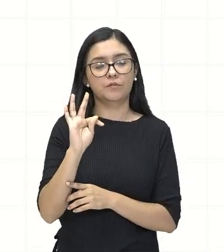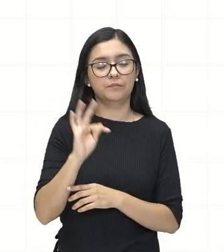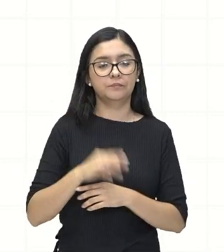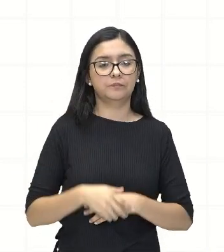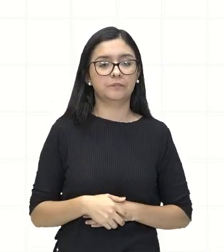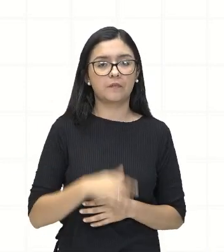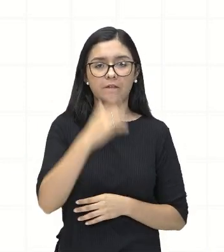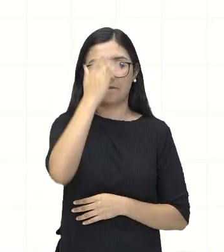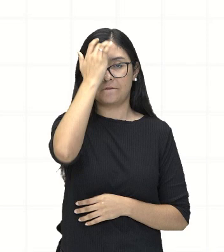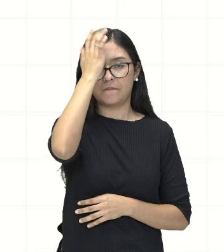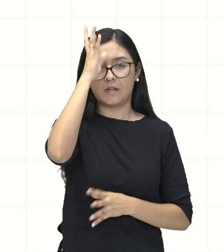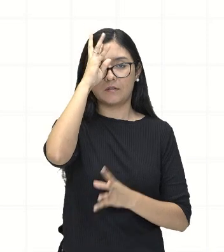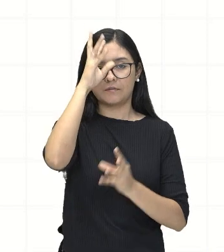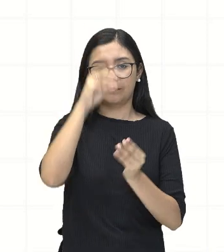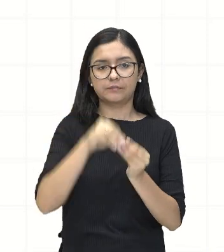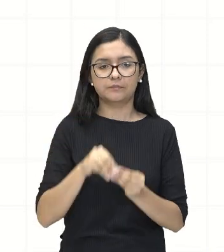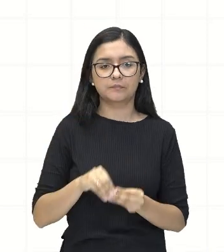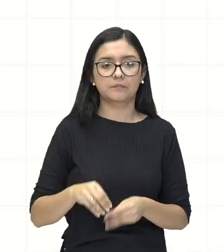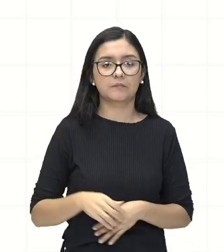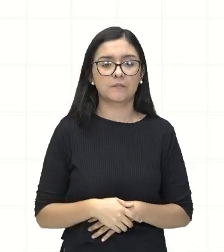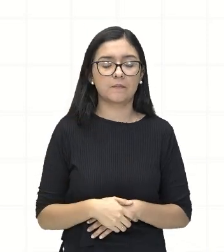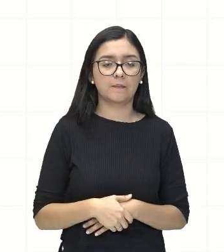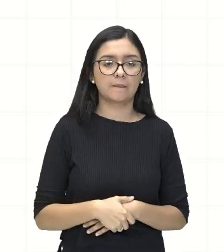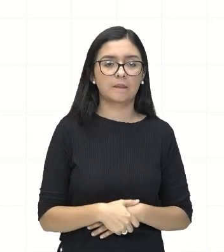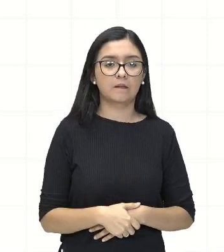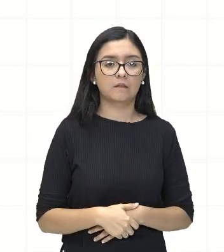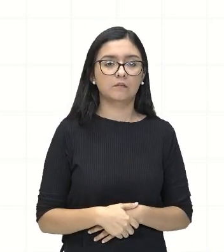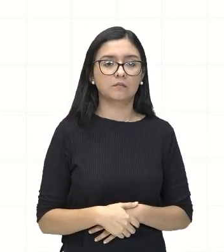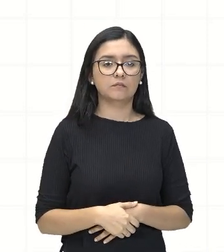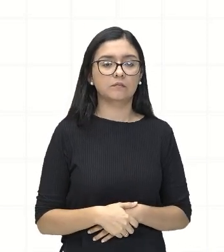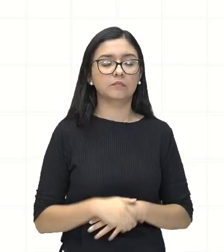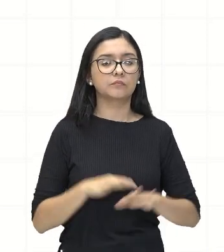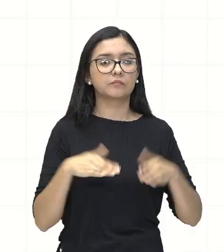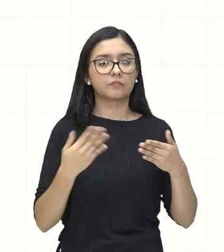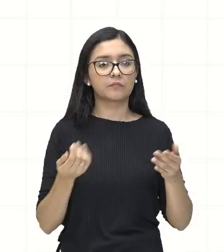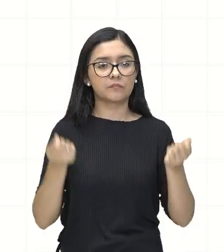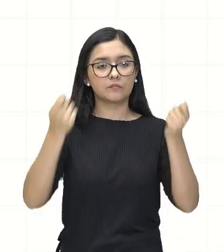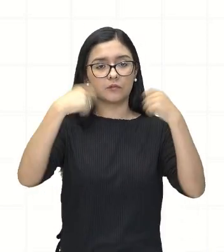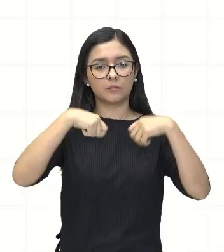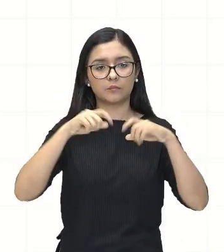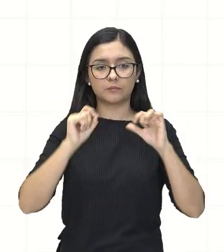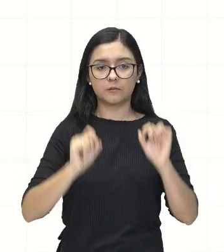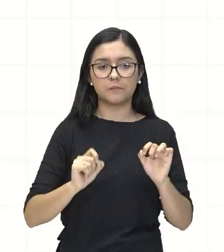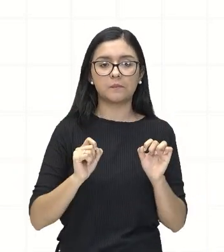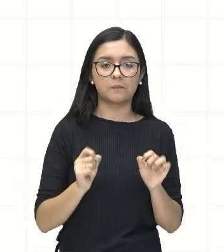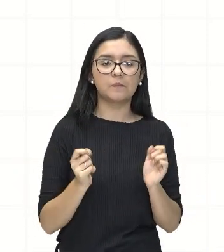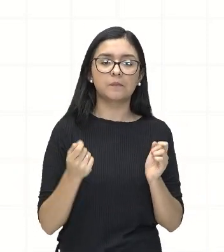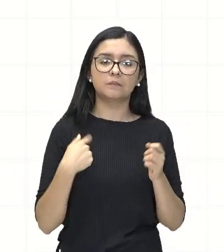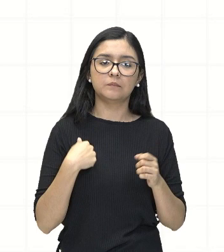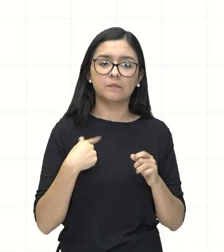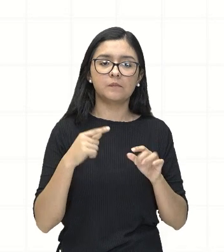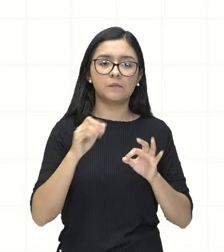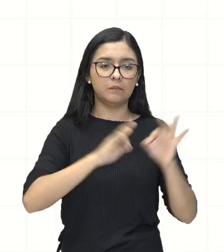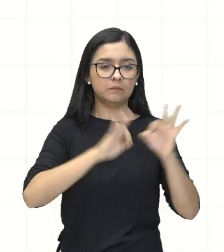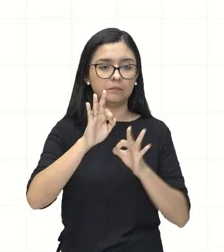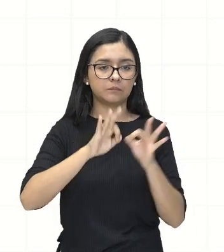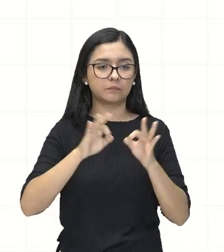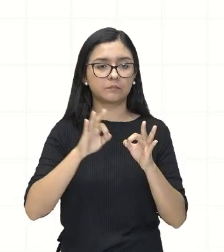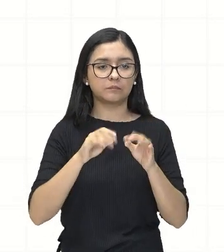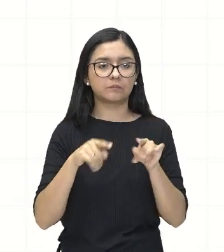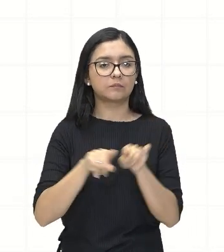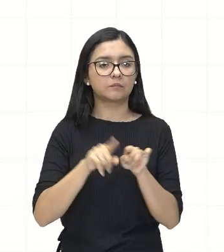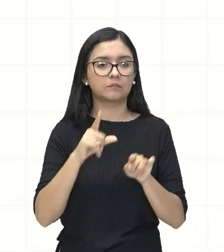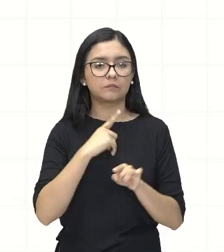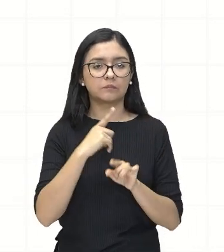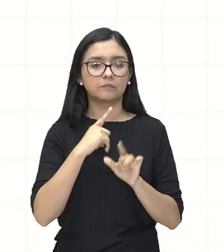Fácil, né? Muito bem. E isso vai nos permitir, ó, separarmos aqui, ó, nós já temos, então, ó,